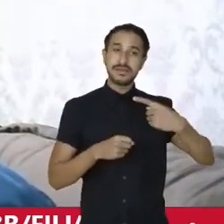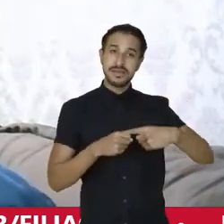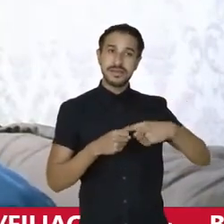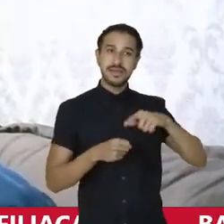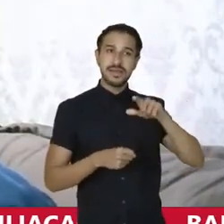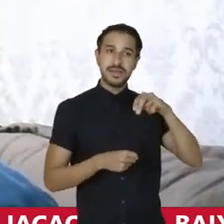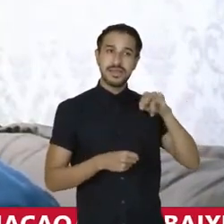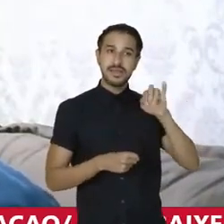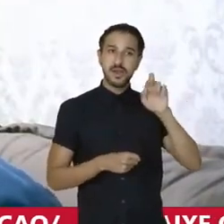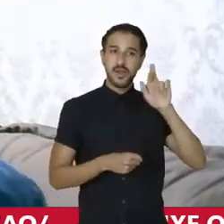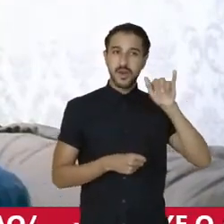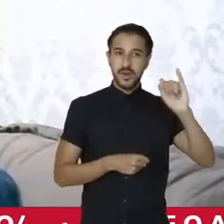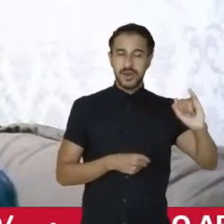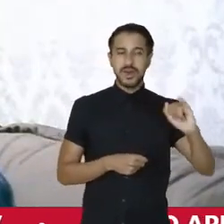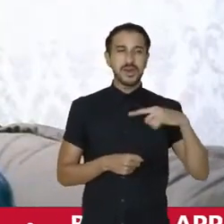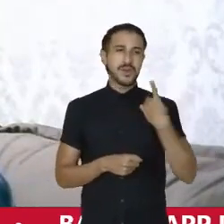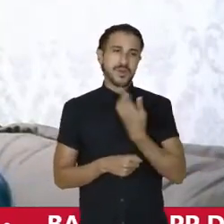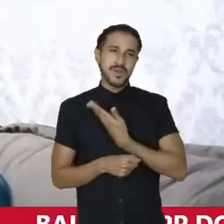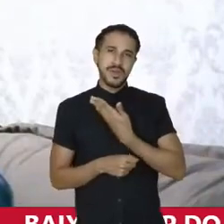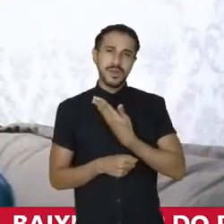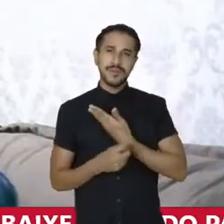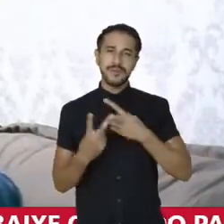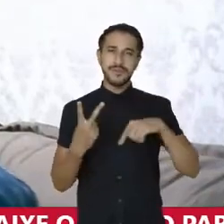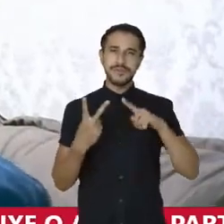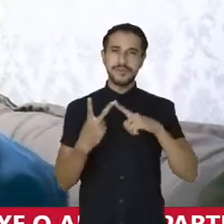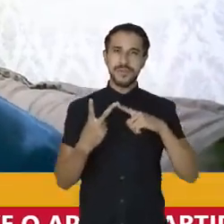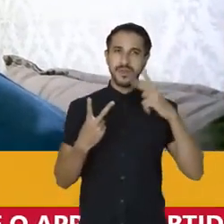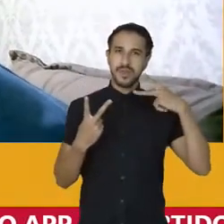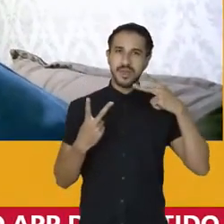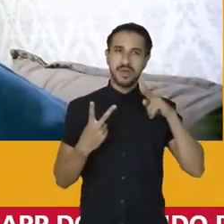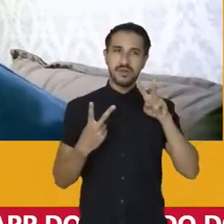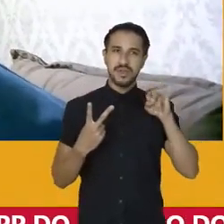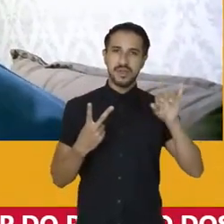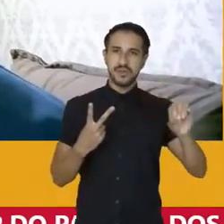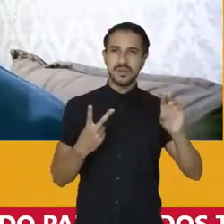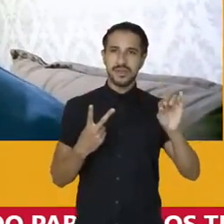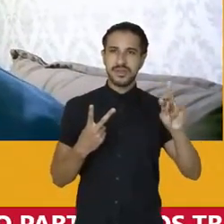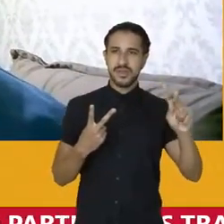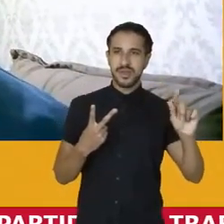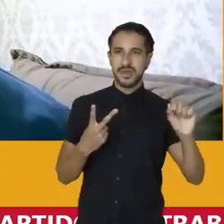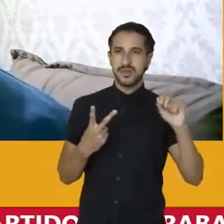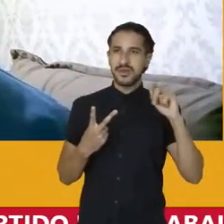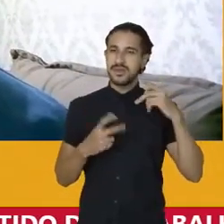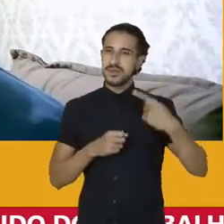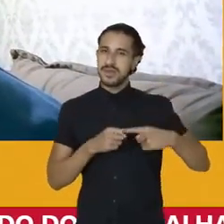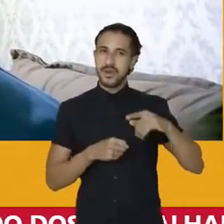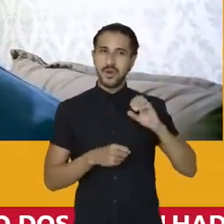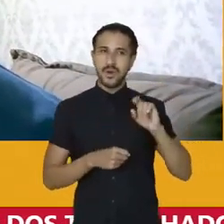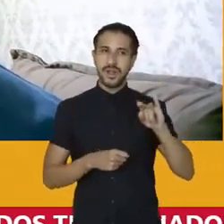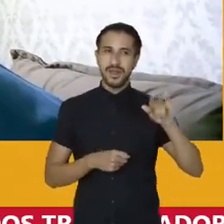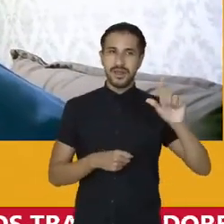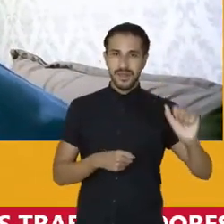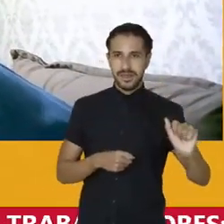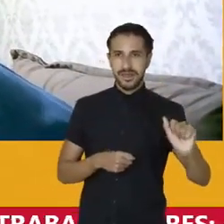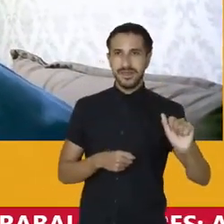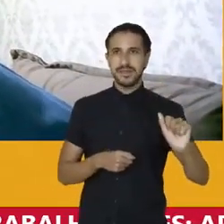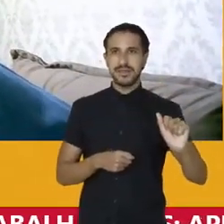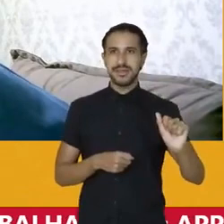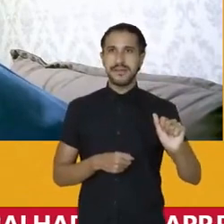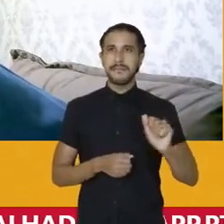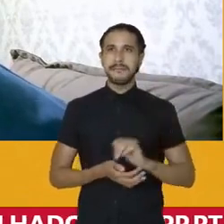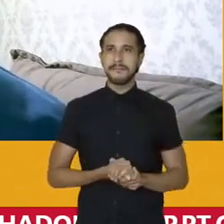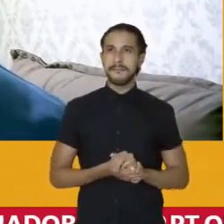de Niterói, e o nosso querido vereador Vinícius Castelo, da cidade de Olinda, que já